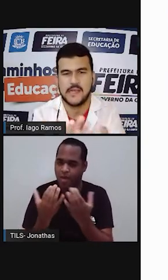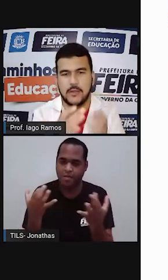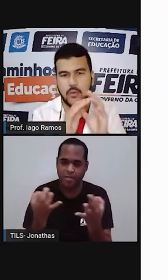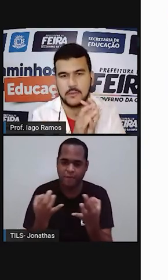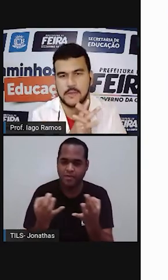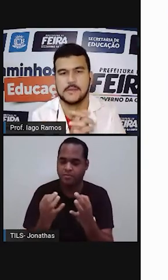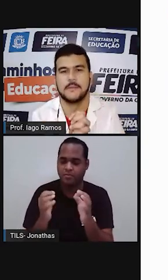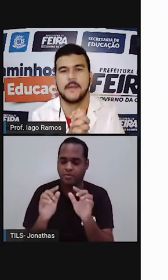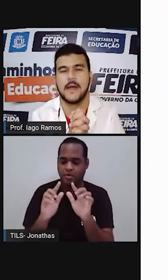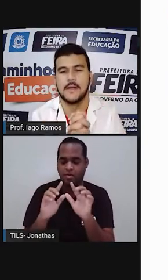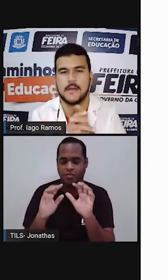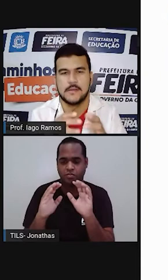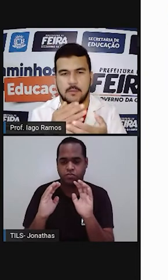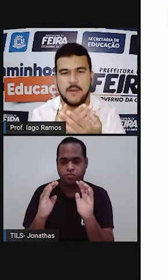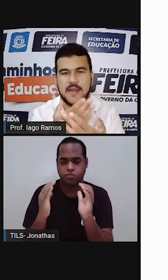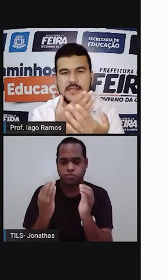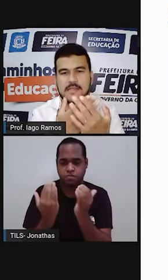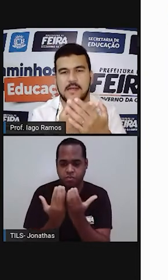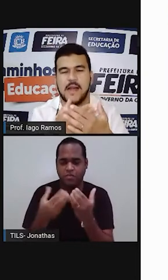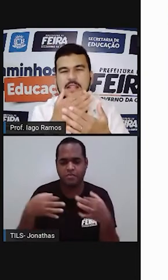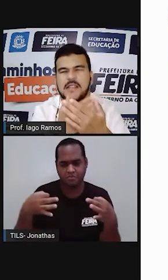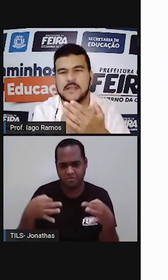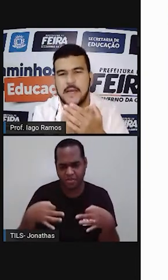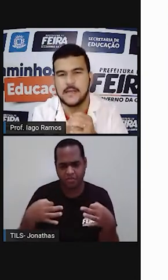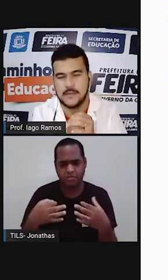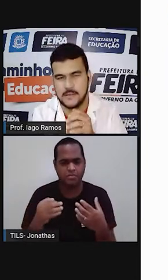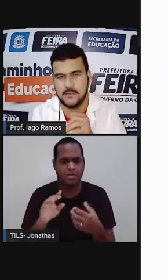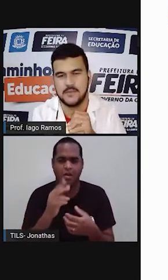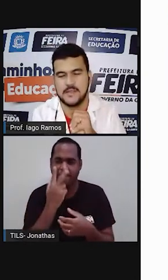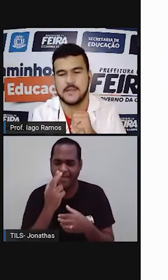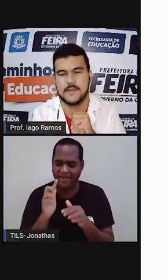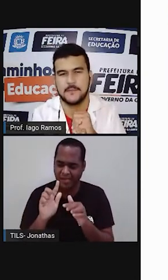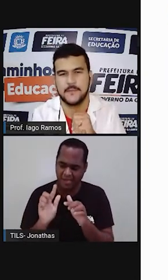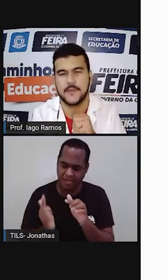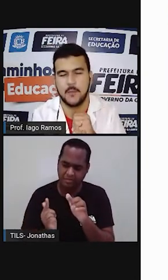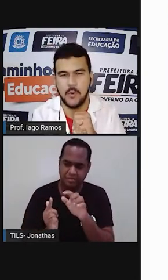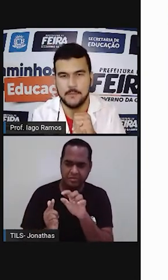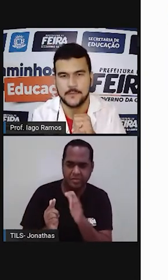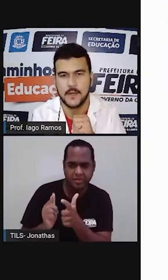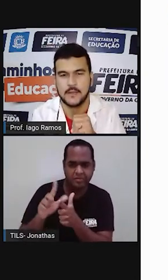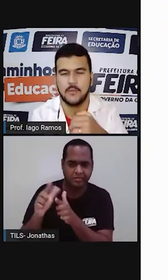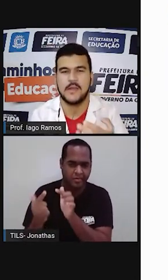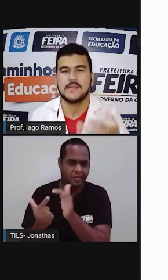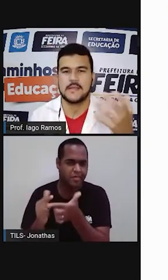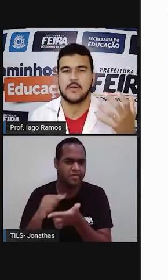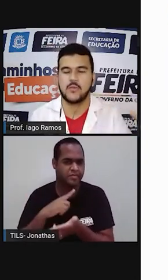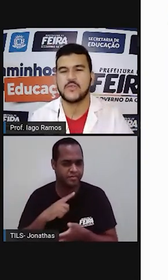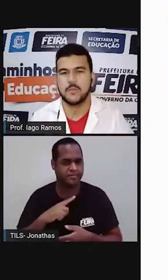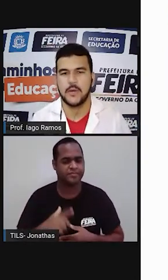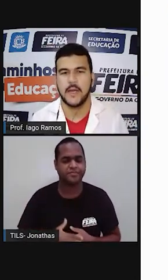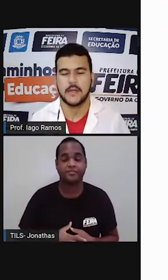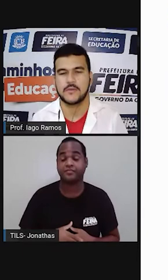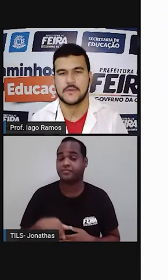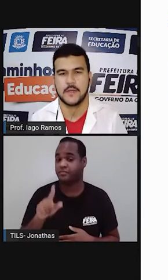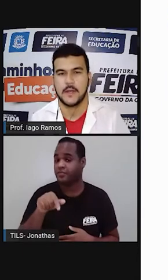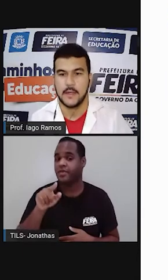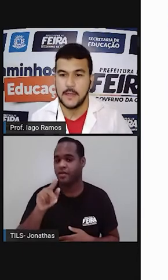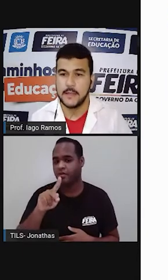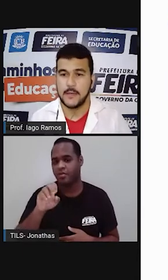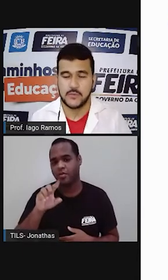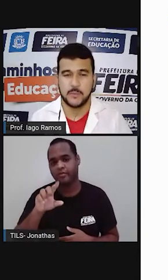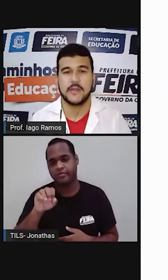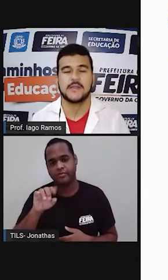curvas redondas, tá? São partes achatadas, vamos dizer assim, tá bom? Então, esses são os poliedros,